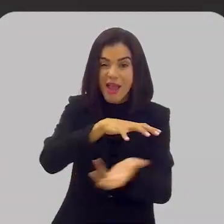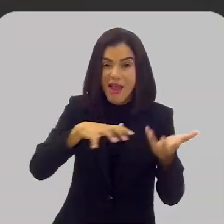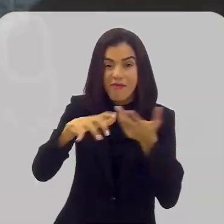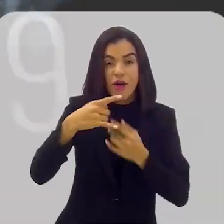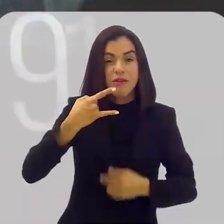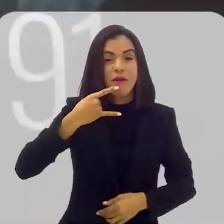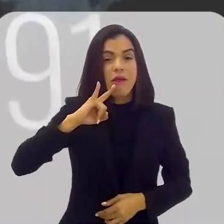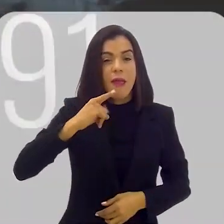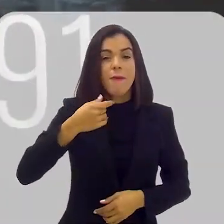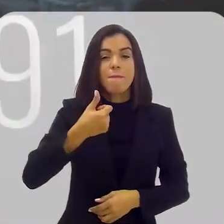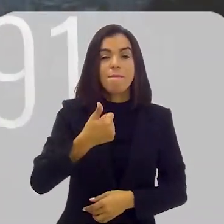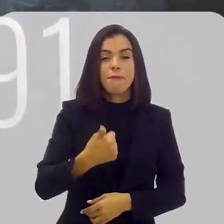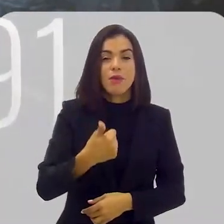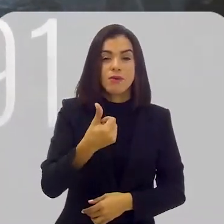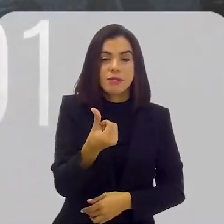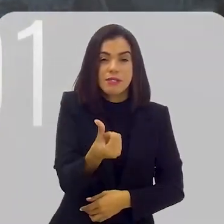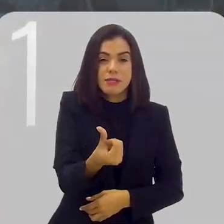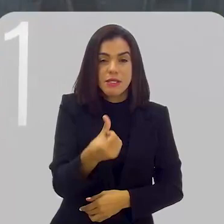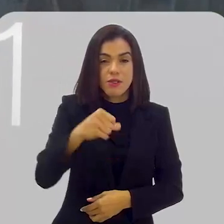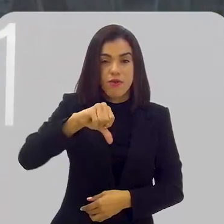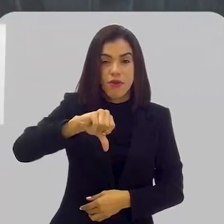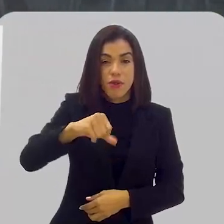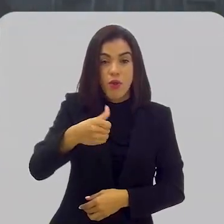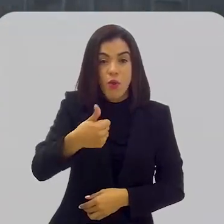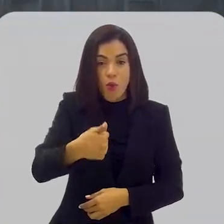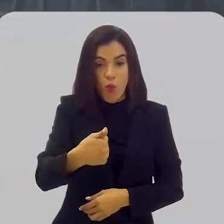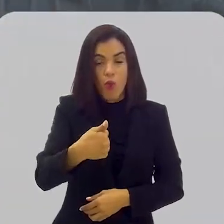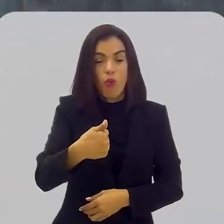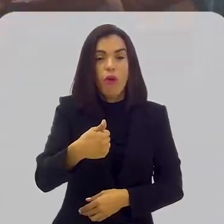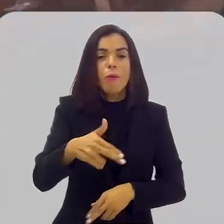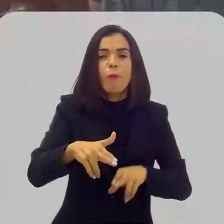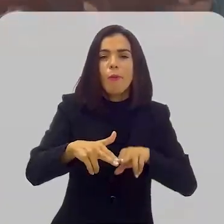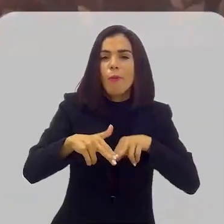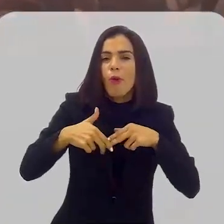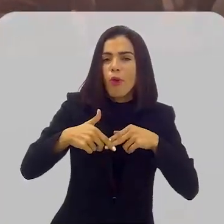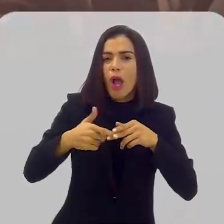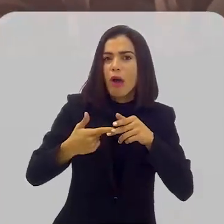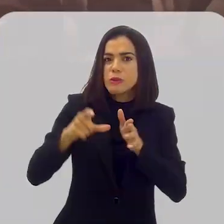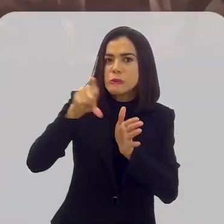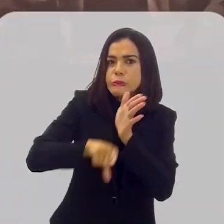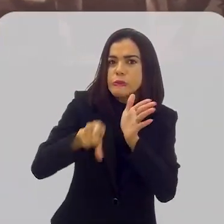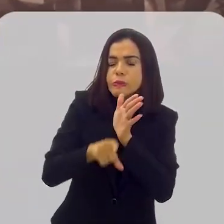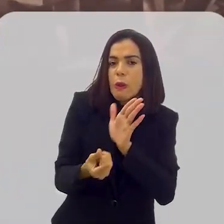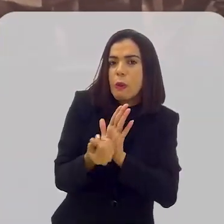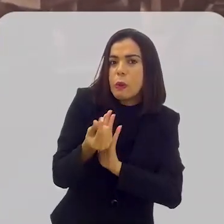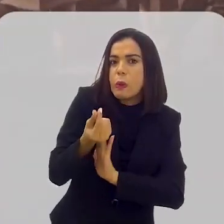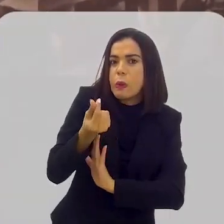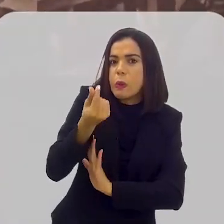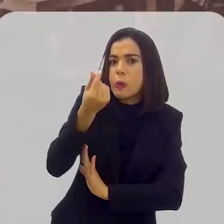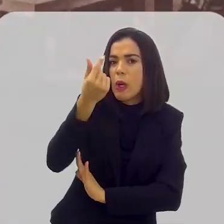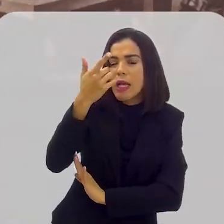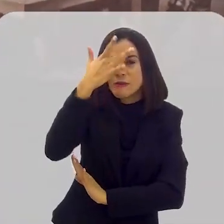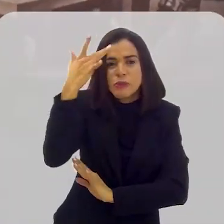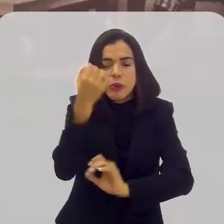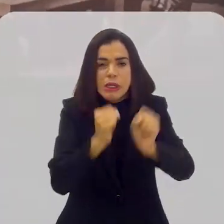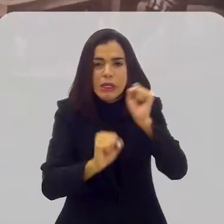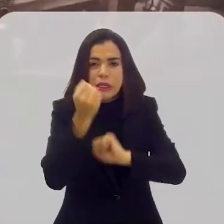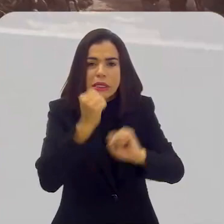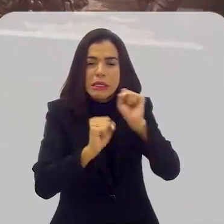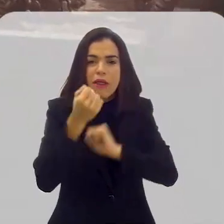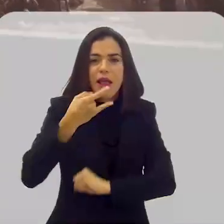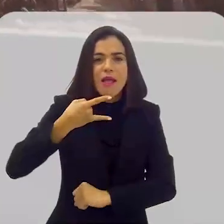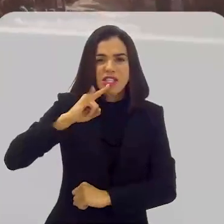A revolta da cachaça ocorreu em 1691, devido ao aumento dos impostos. Os